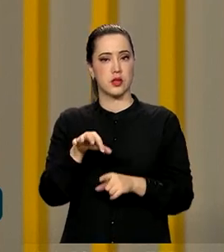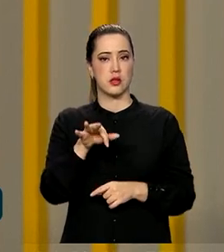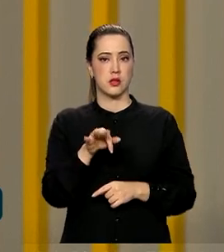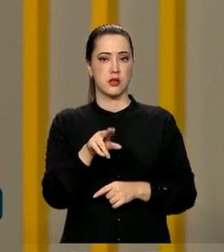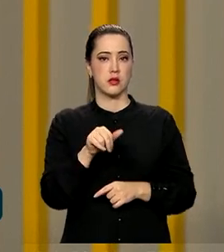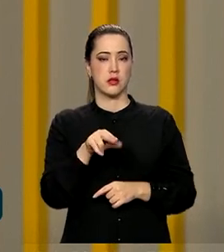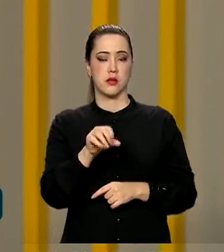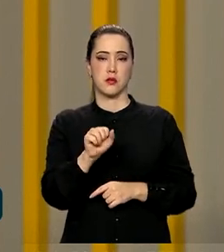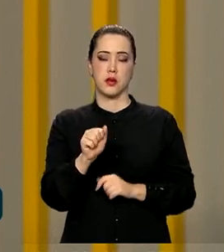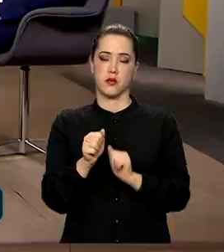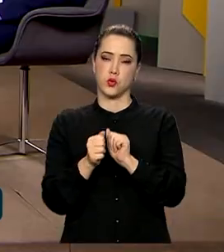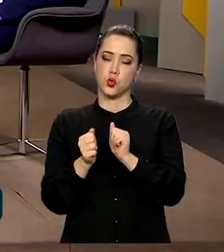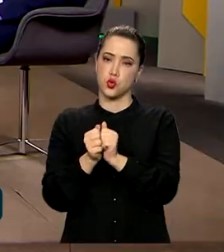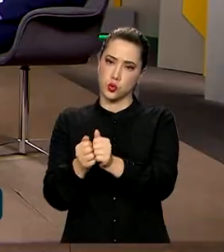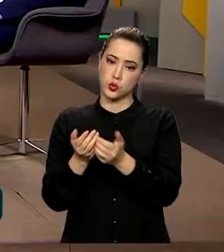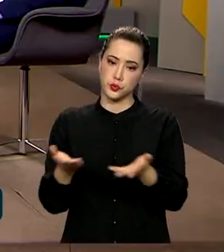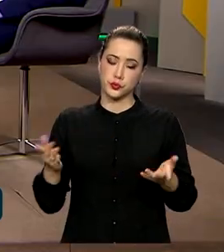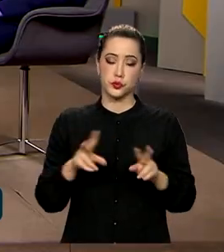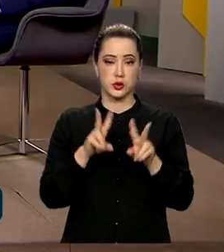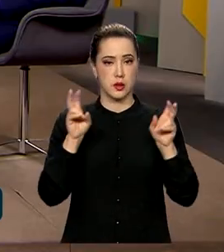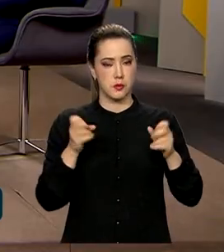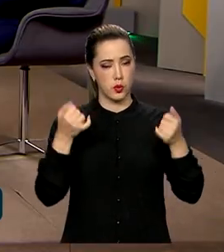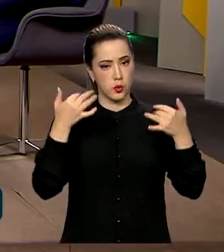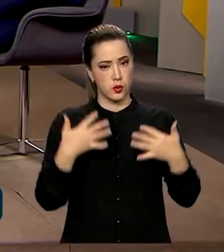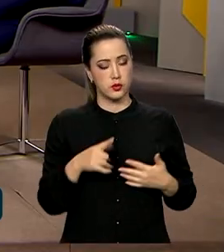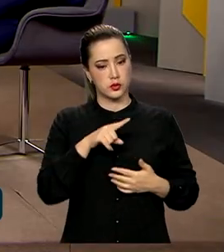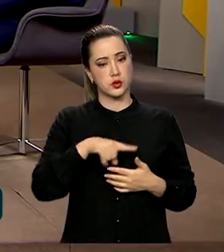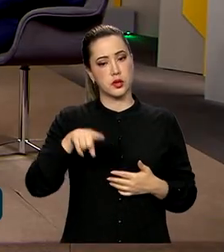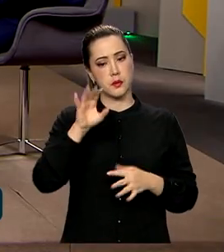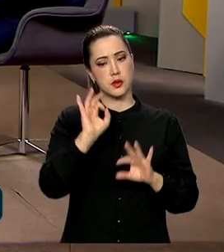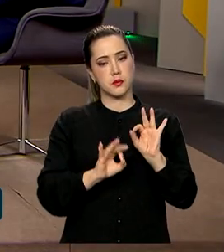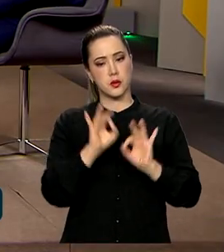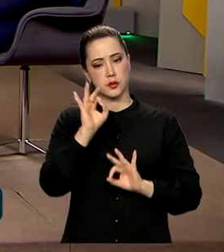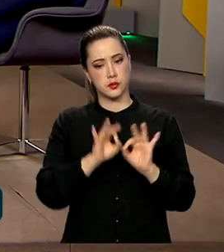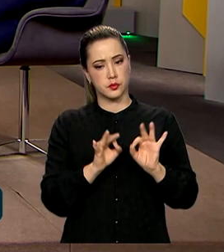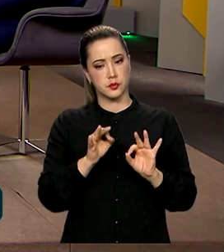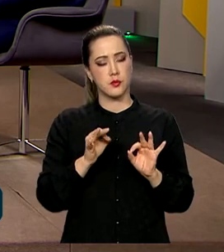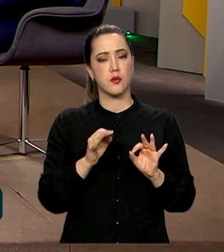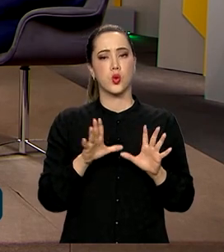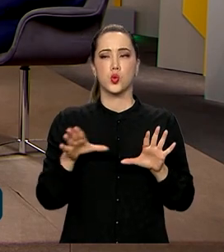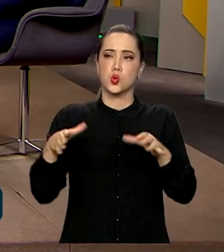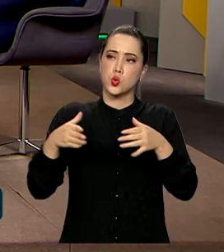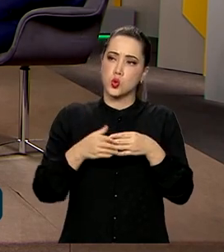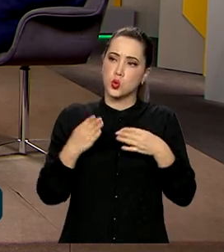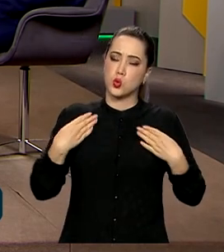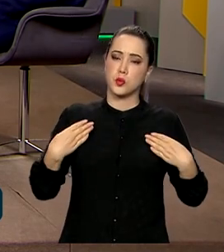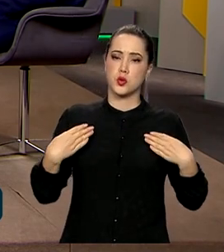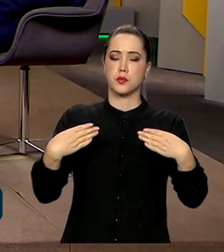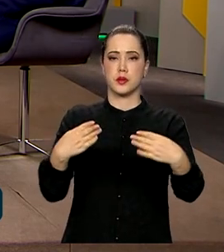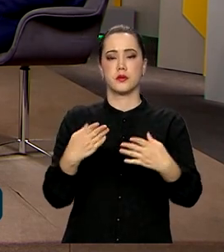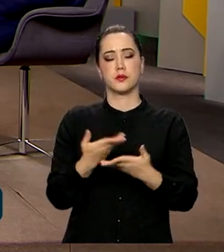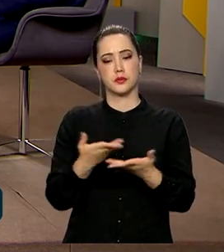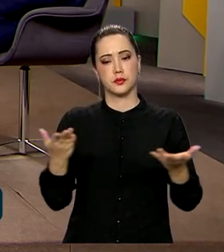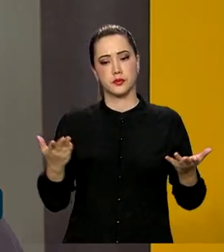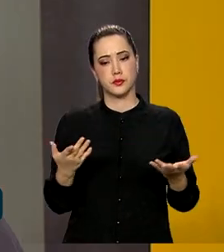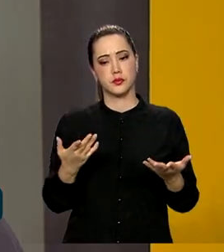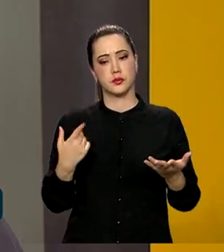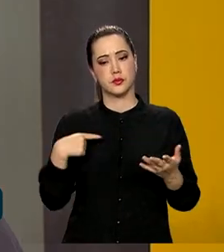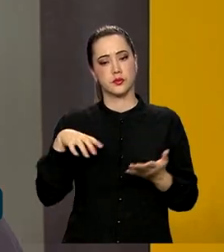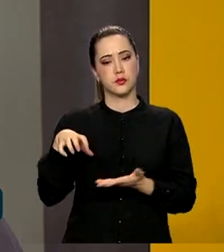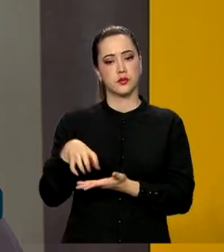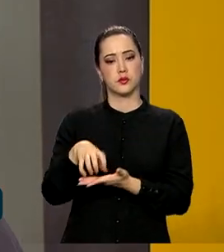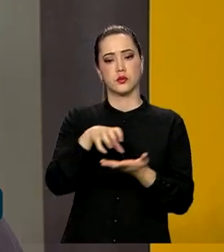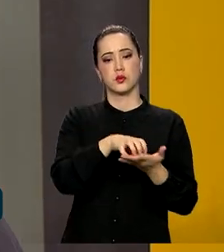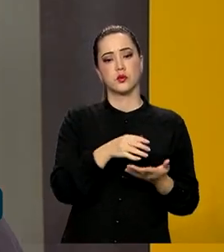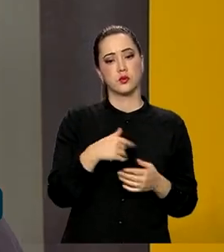presente. O senhor comentou aí sobre todo esse planejamento, a mobilização de ministérios e vários órgãos